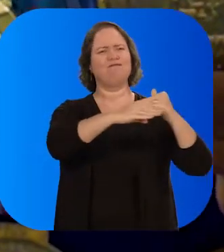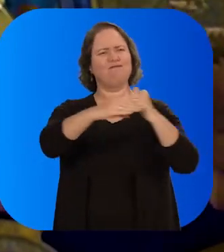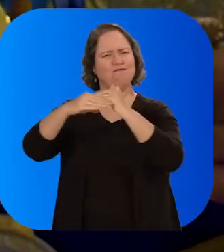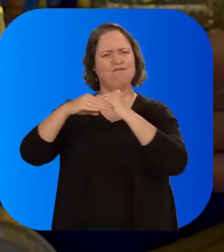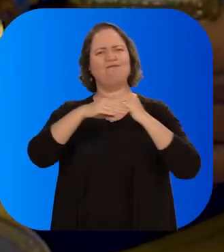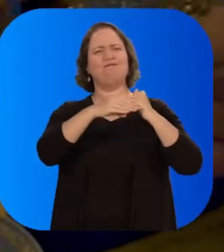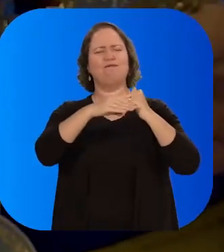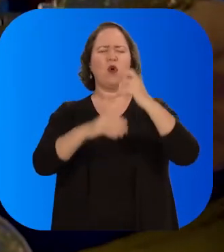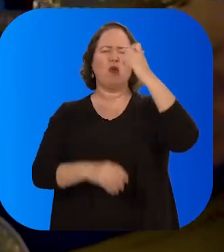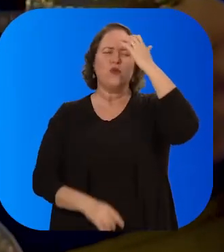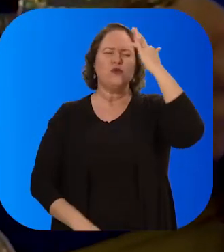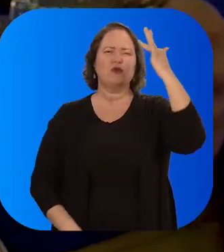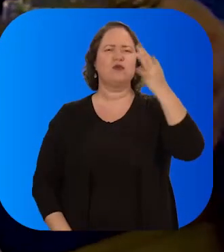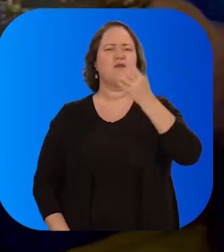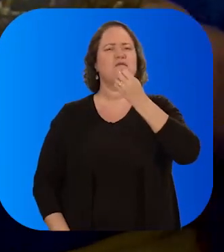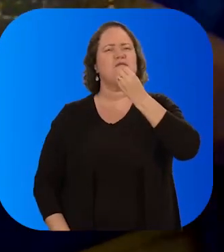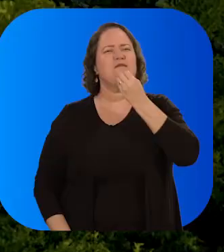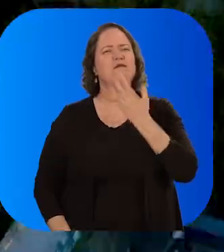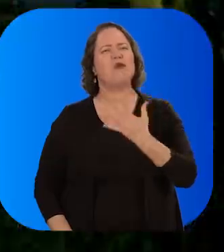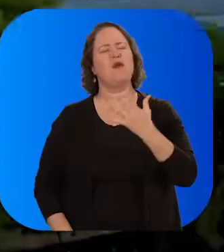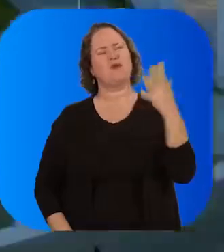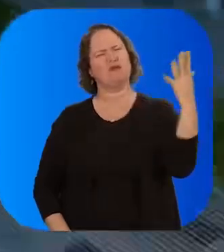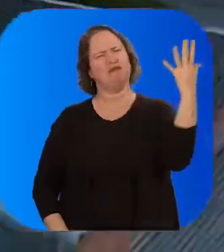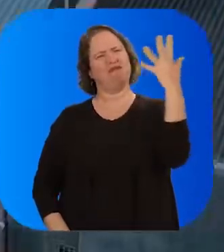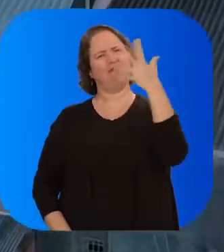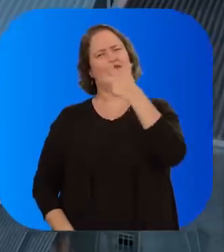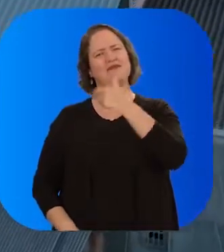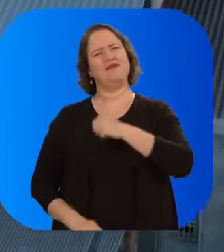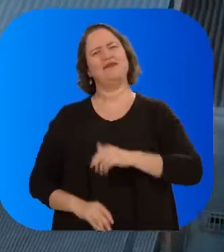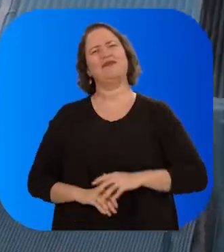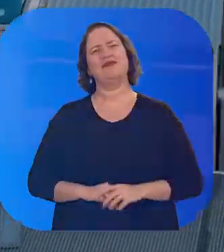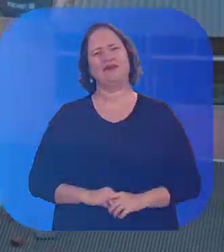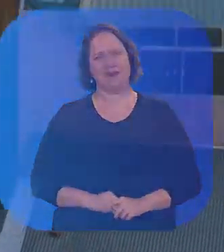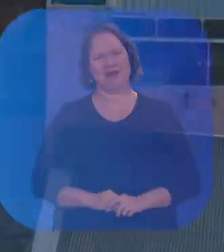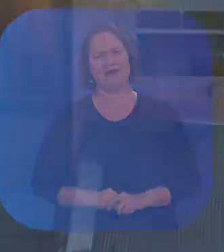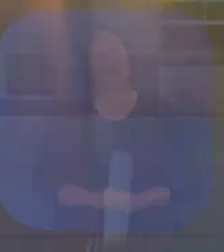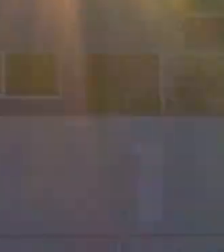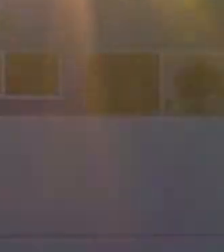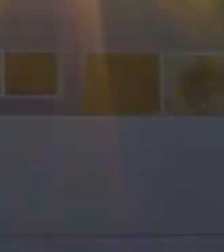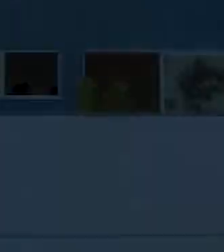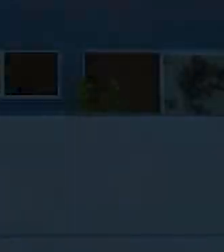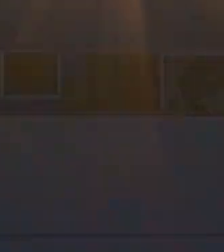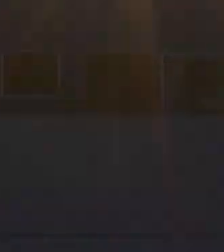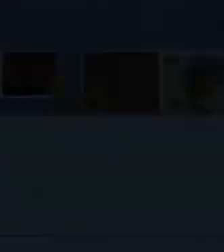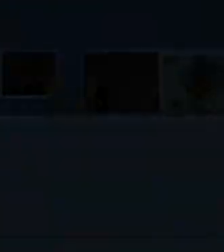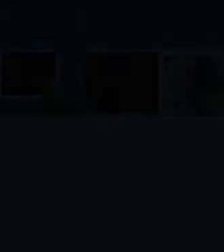menos injusta. O meu sonho é um sonho da bondade e da beleza.